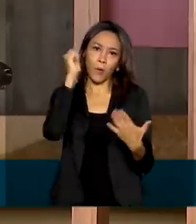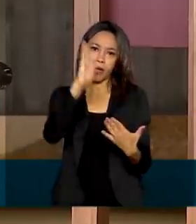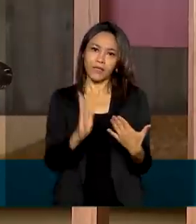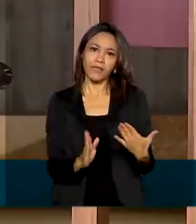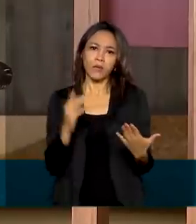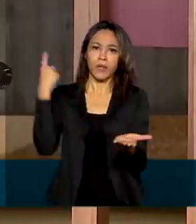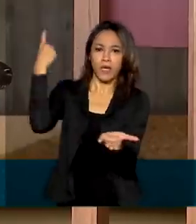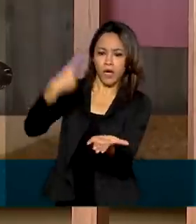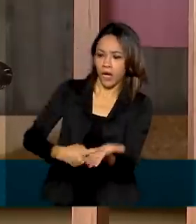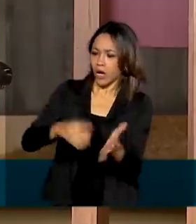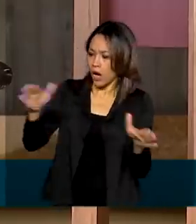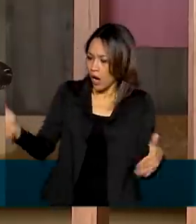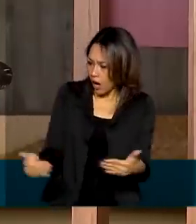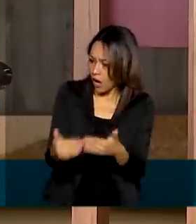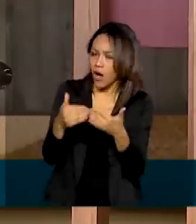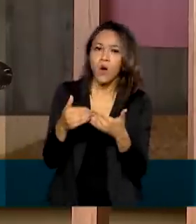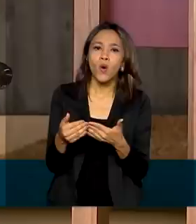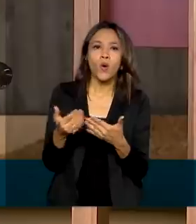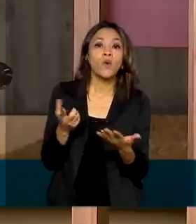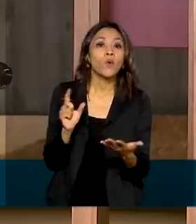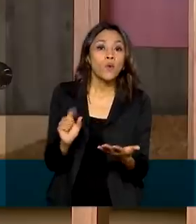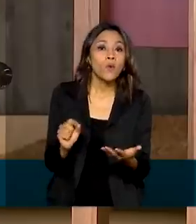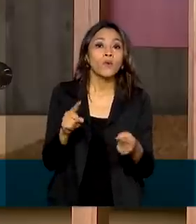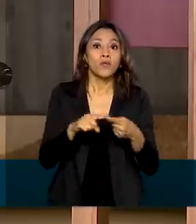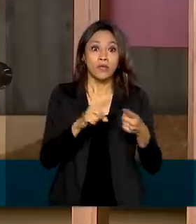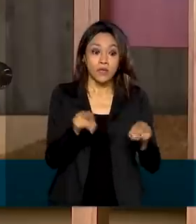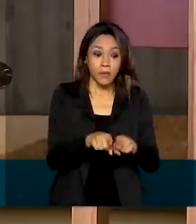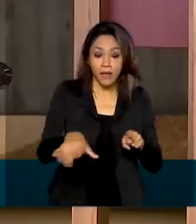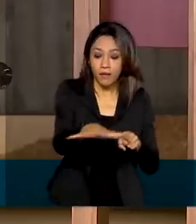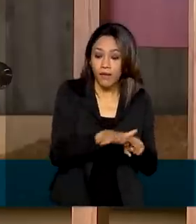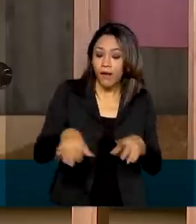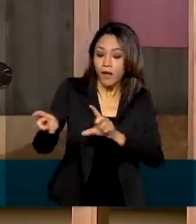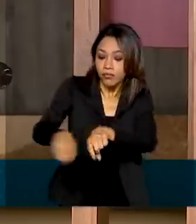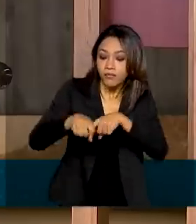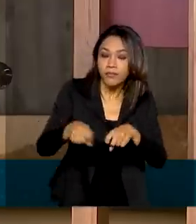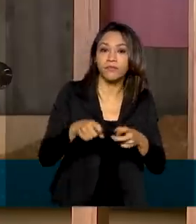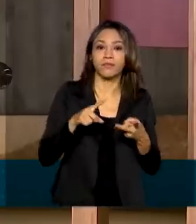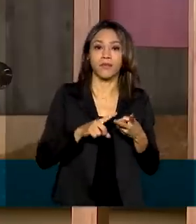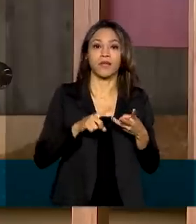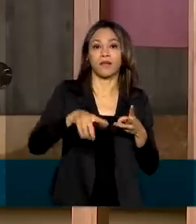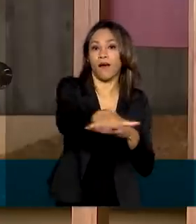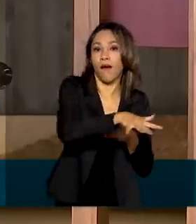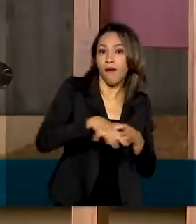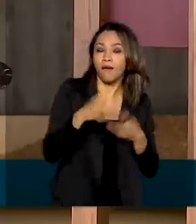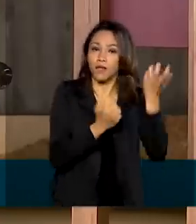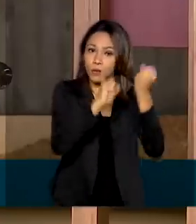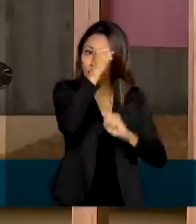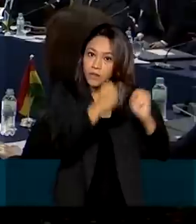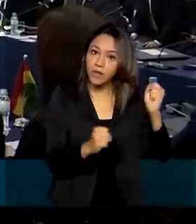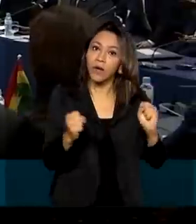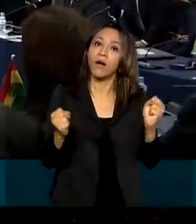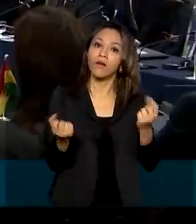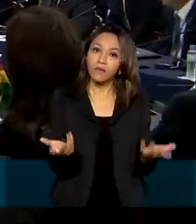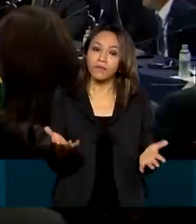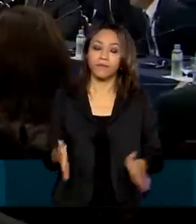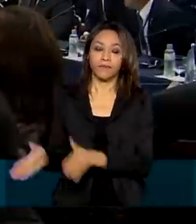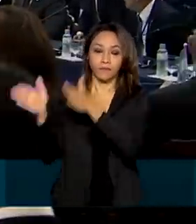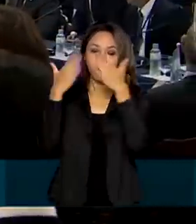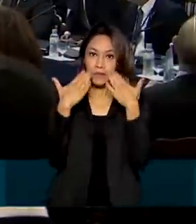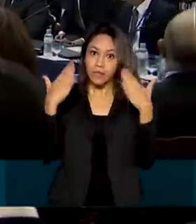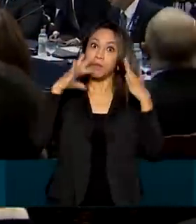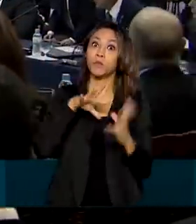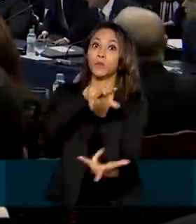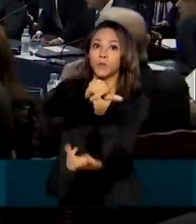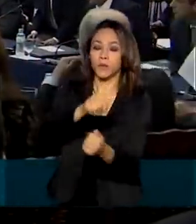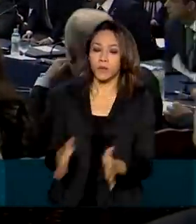comerciais, de colocar o setor produtivo brasileiro, sobretudo o setor industrial, nas grandes cadeias de produção. Ernesto Araújo